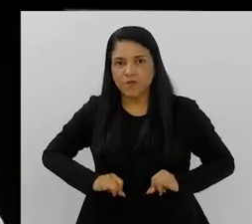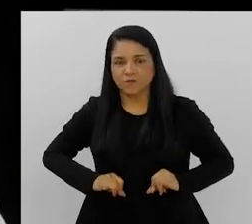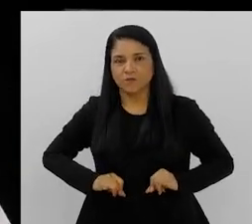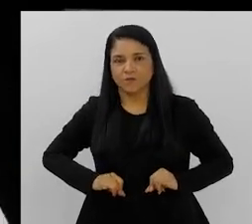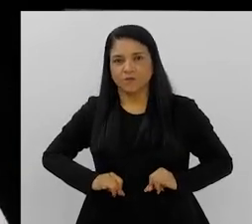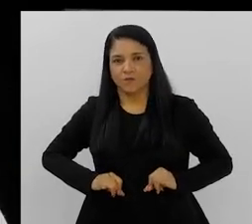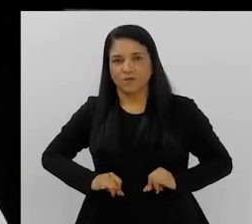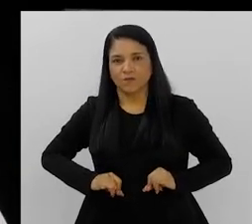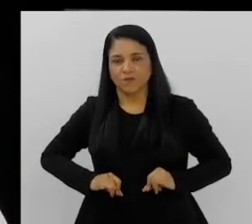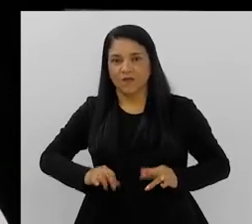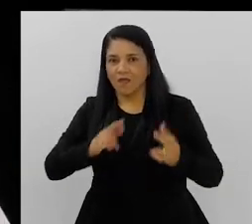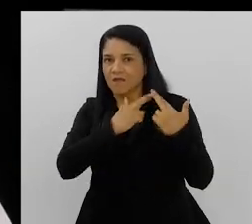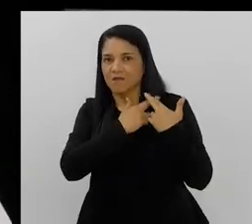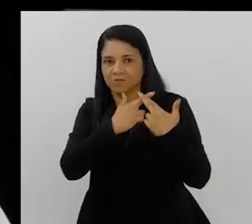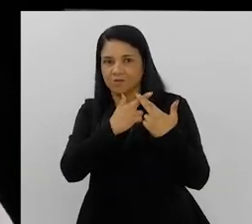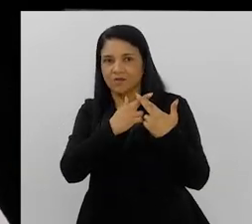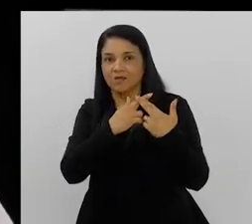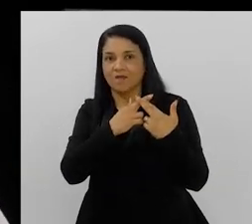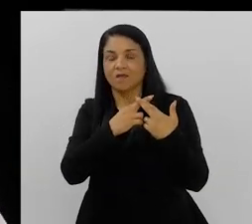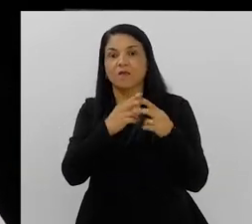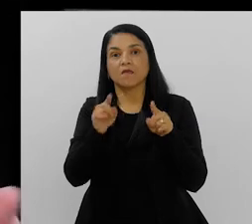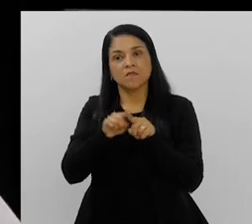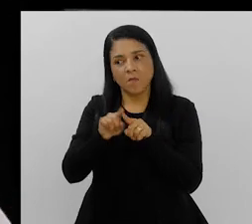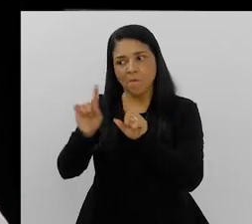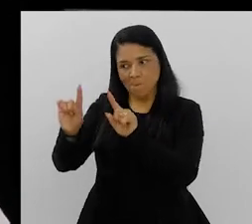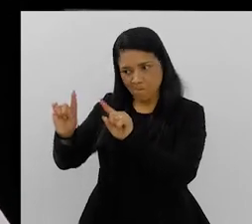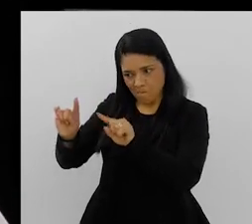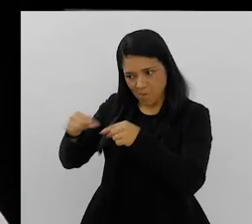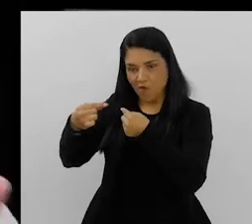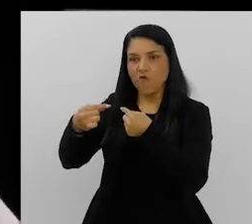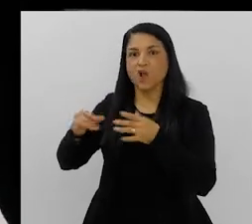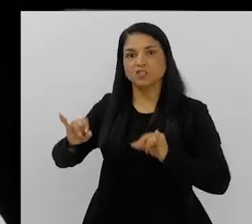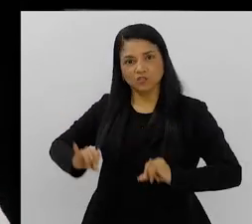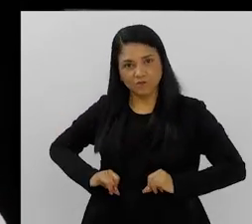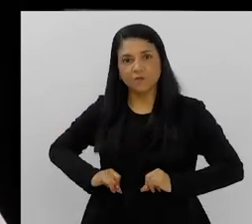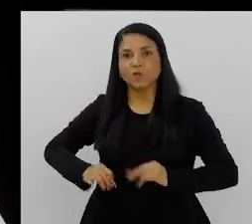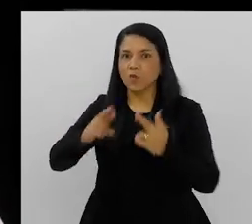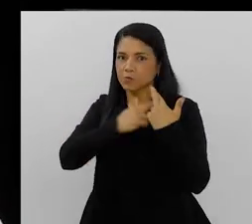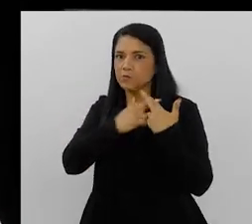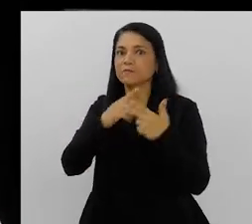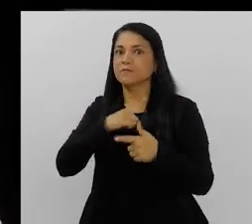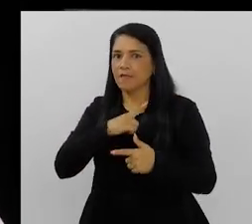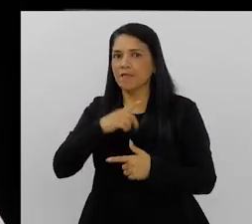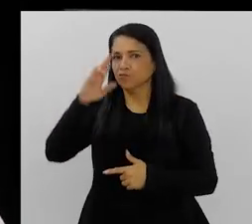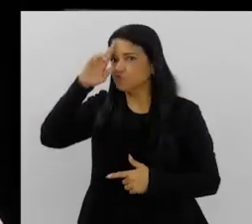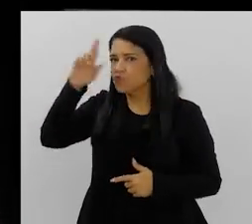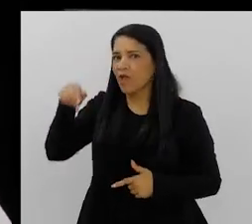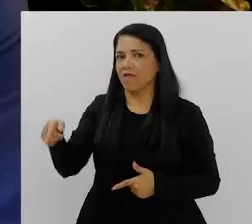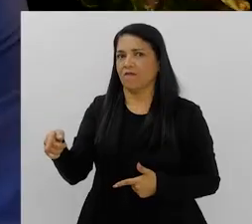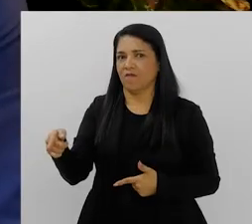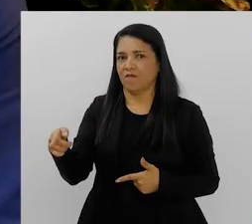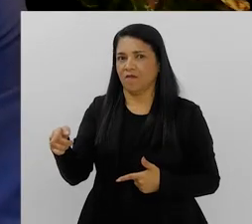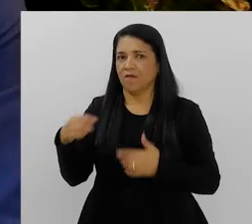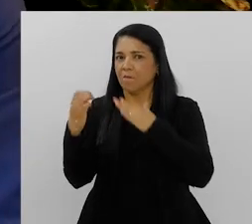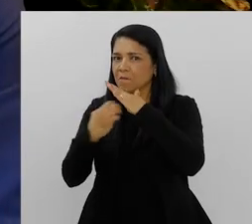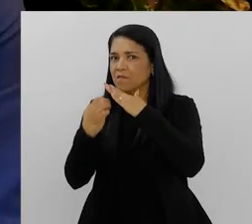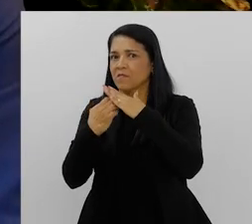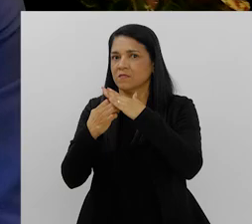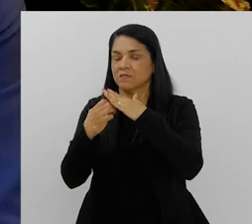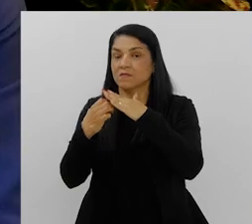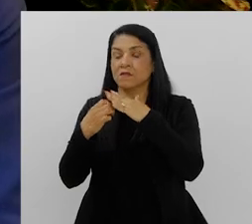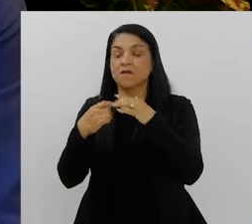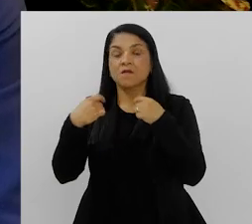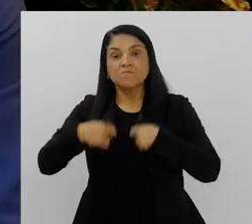sofrimento. E não é, né? Não é só em quem está em sofrimento ter a sua responsabilidade. Quem provoca o sofrimento também tem a sua responsabilidade. Como Mônica falou, a